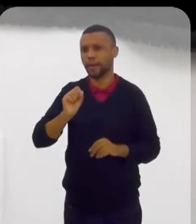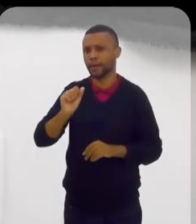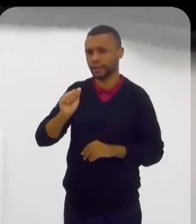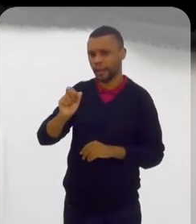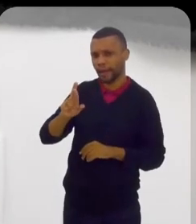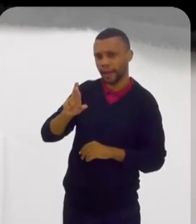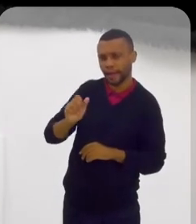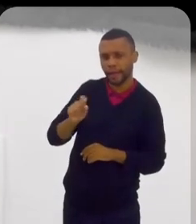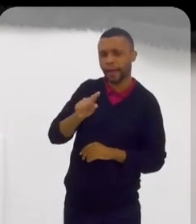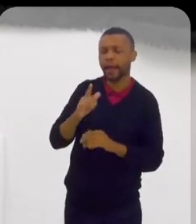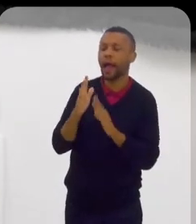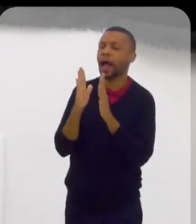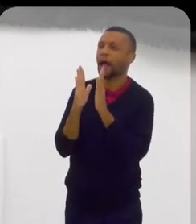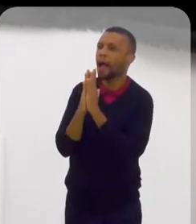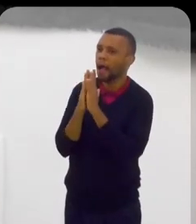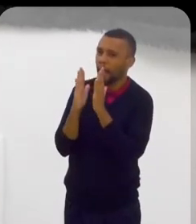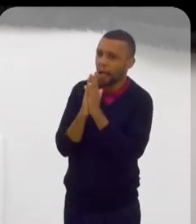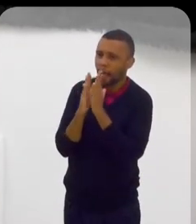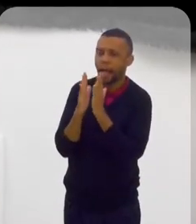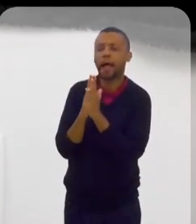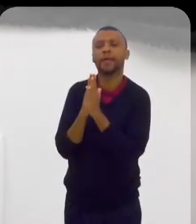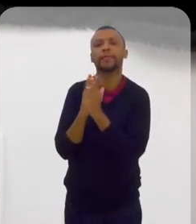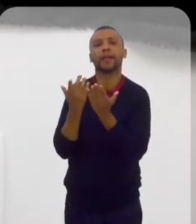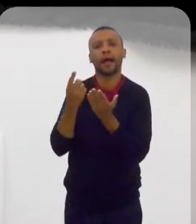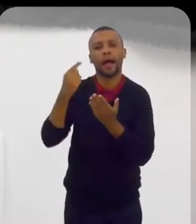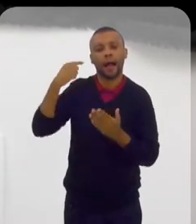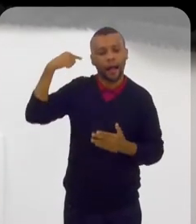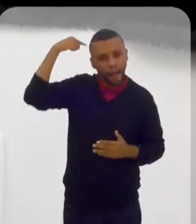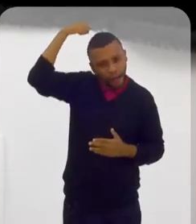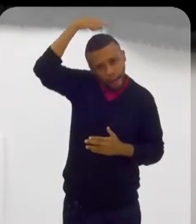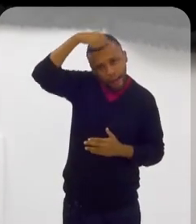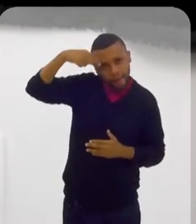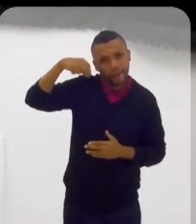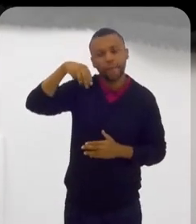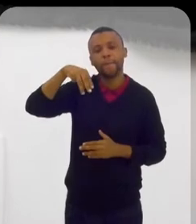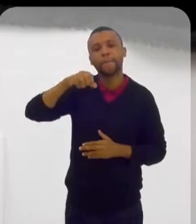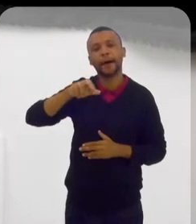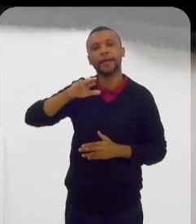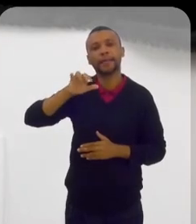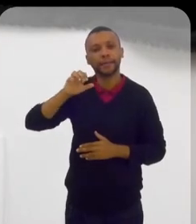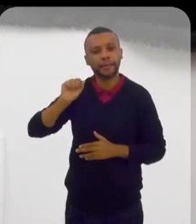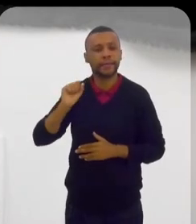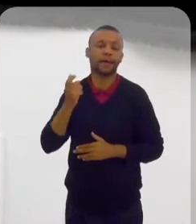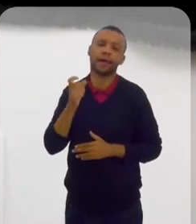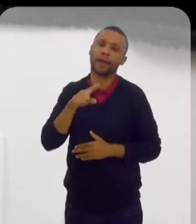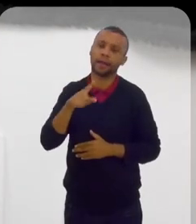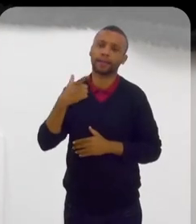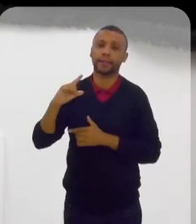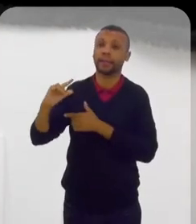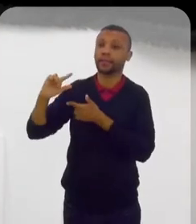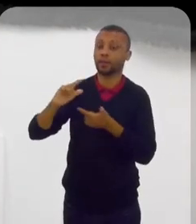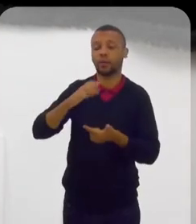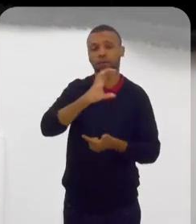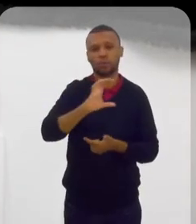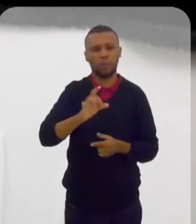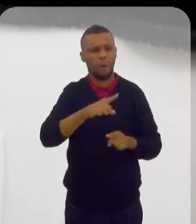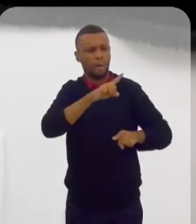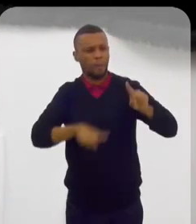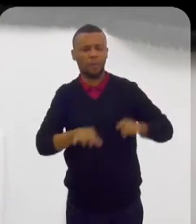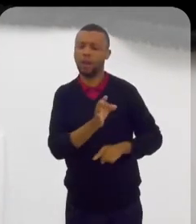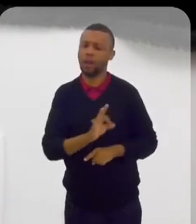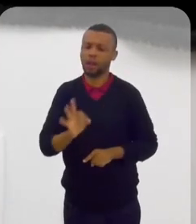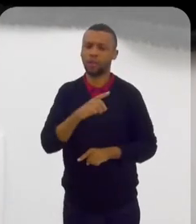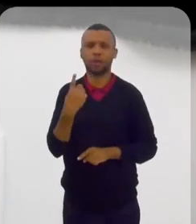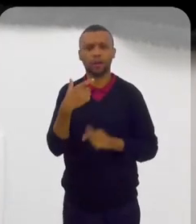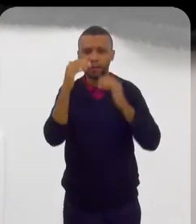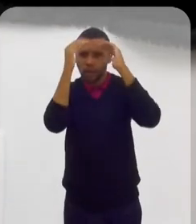A Sara, ela reza lá na Ave Maria, porque a escola é de tradição católica. E eu não vou proibir ela de fazer isso. Porque, também, a gente